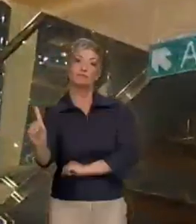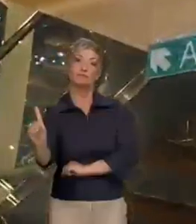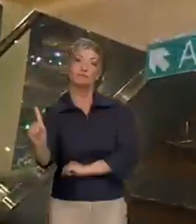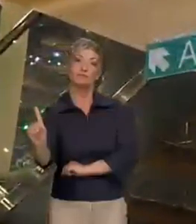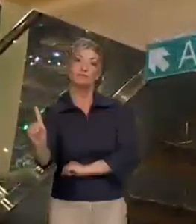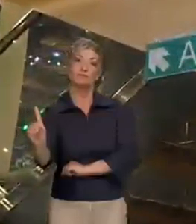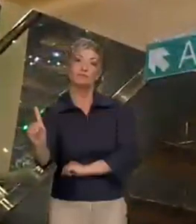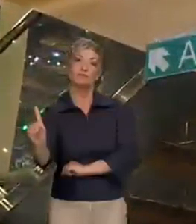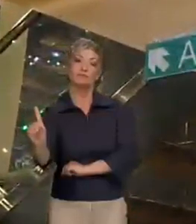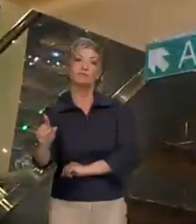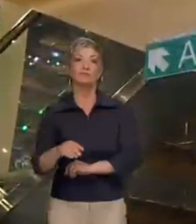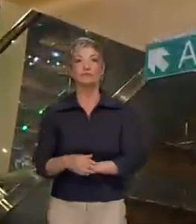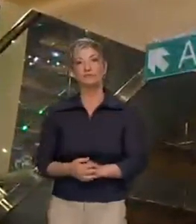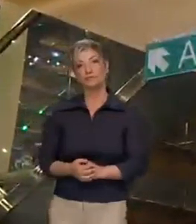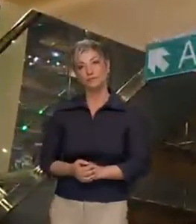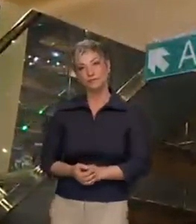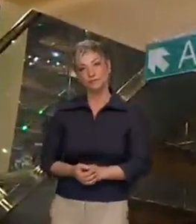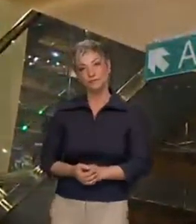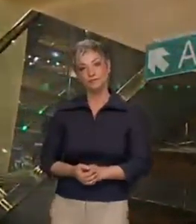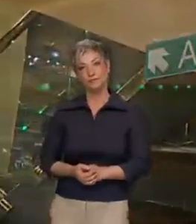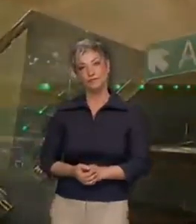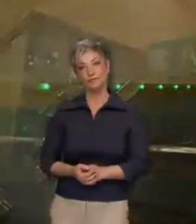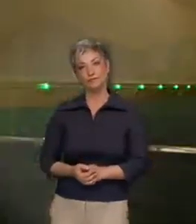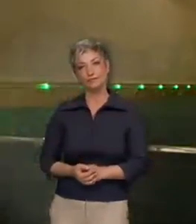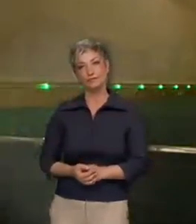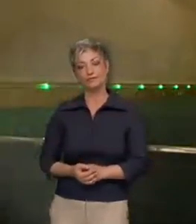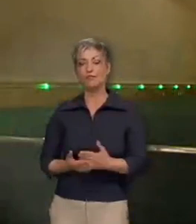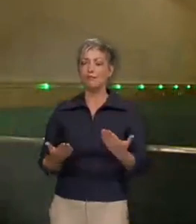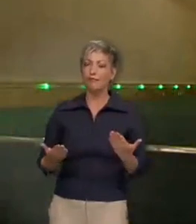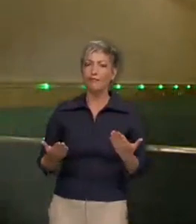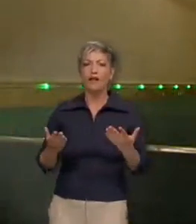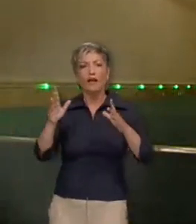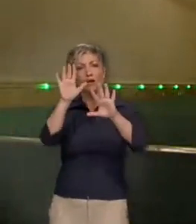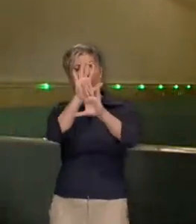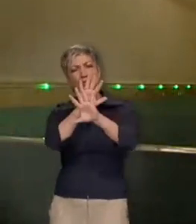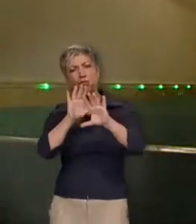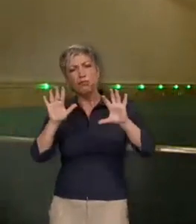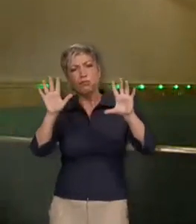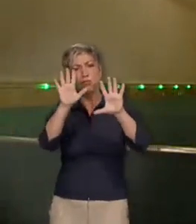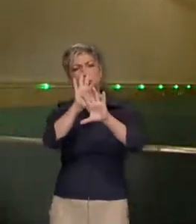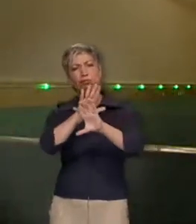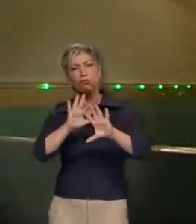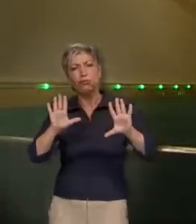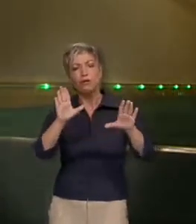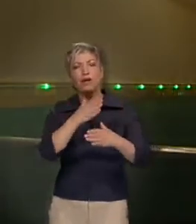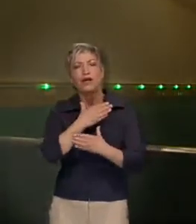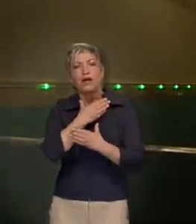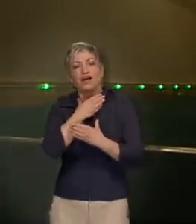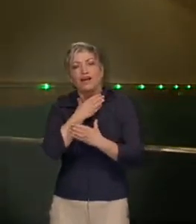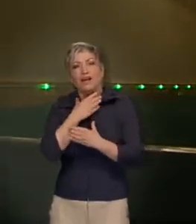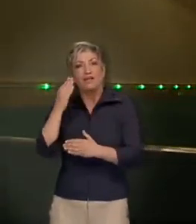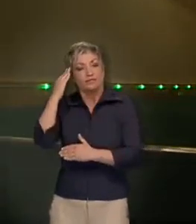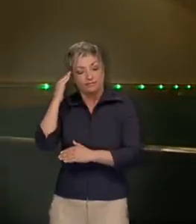mais curto para chegar ao ponto de encontro. Em caso de fumaça, mantenha-se junto ao convés, onde o ar é mais